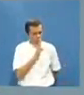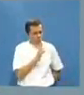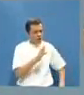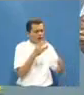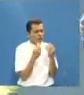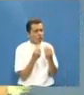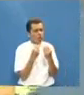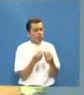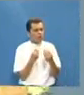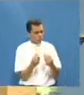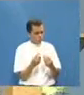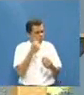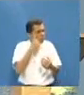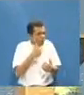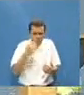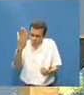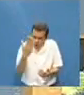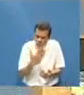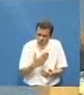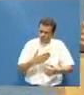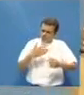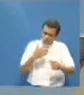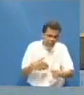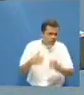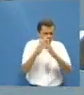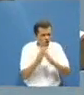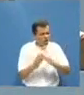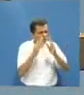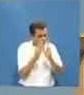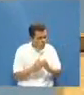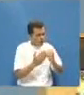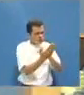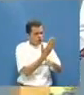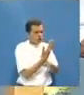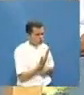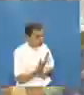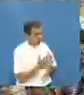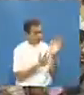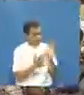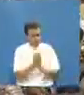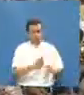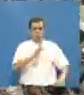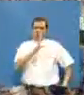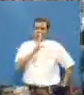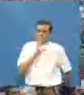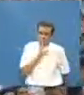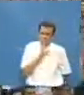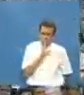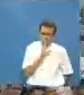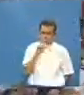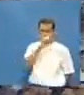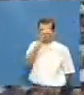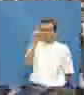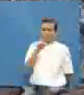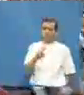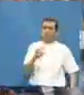uma mulher estrangeira, num outro país, sofrendo, isso comove a gente,